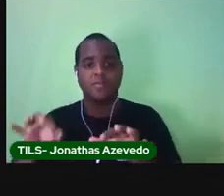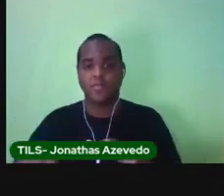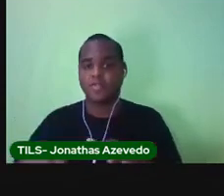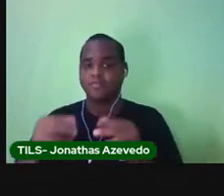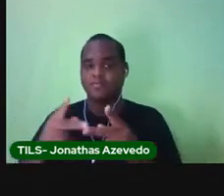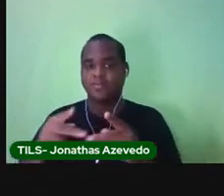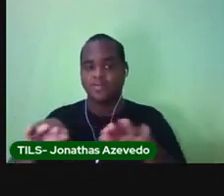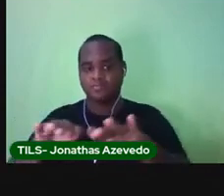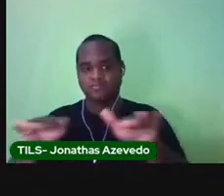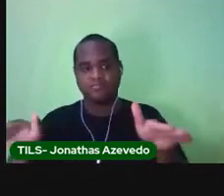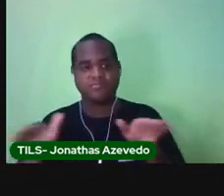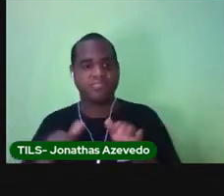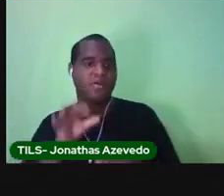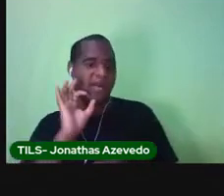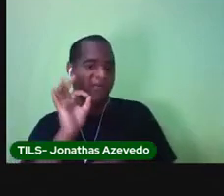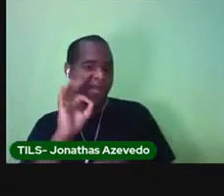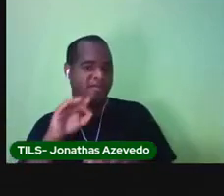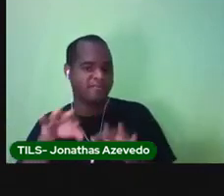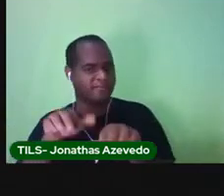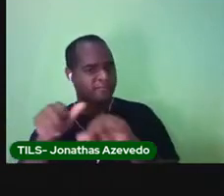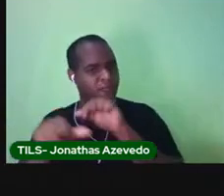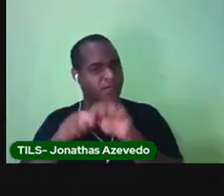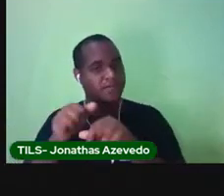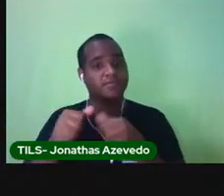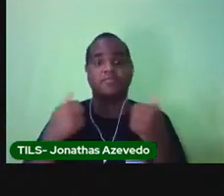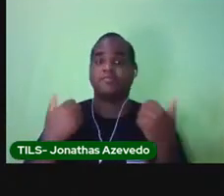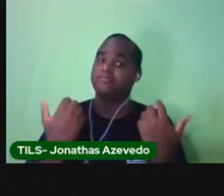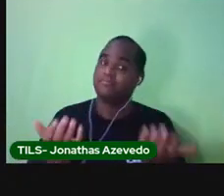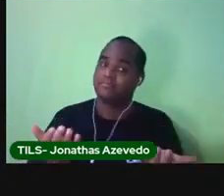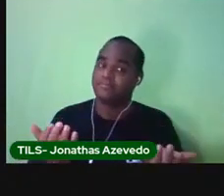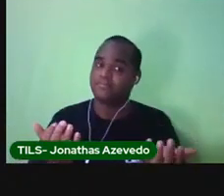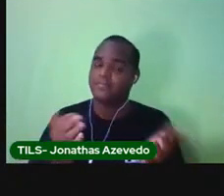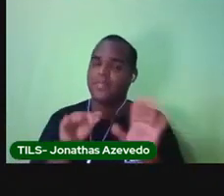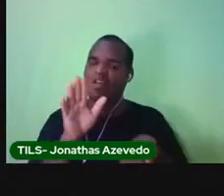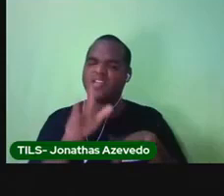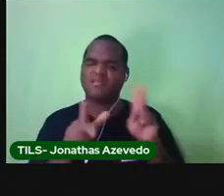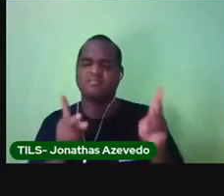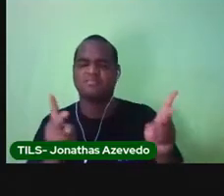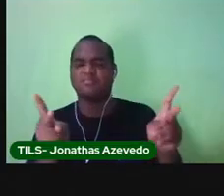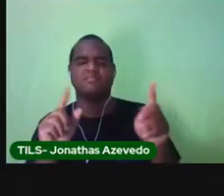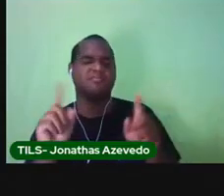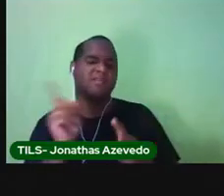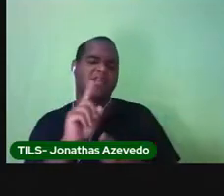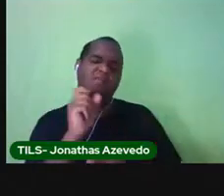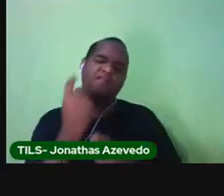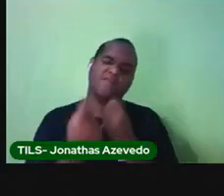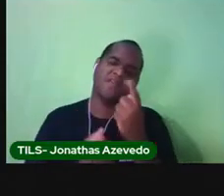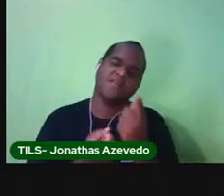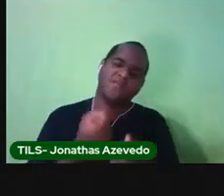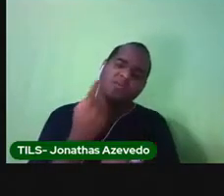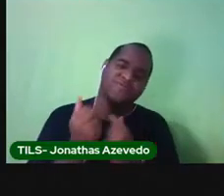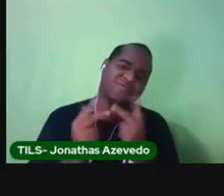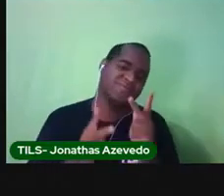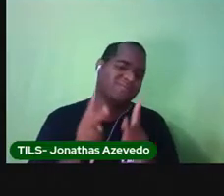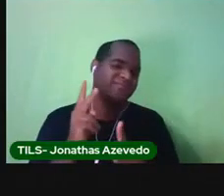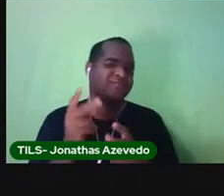mesa do café. Quer dizer... Sempre não. Quase sempre.